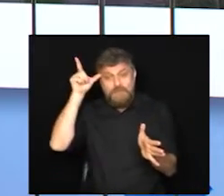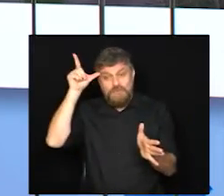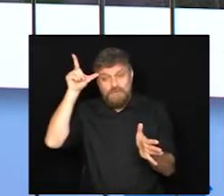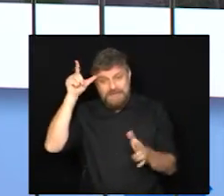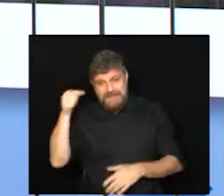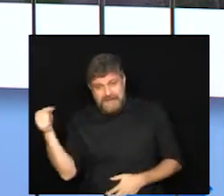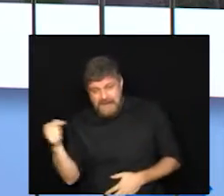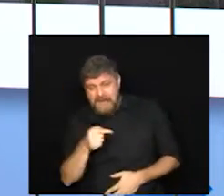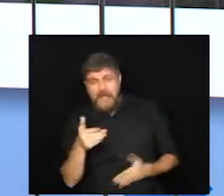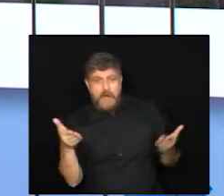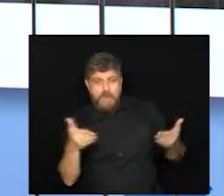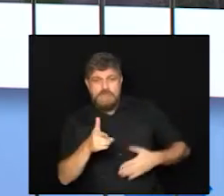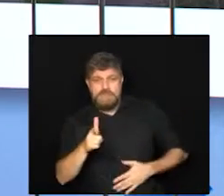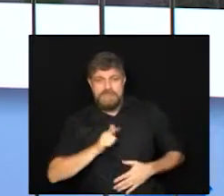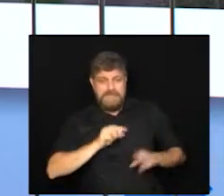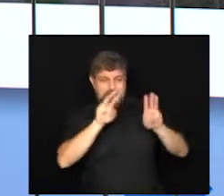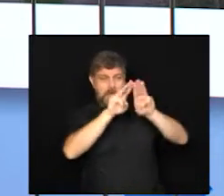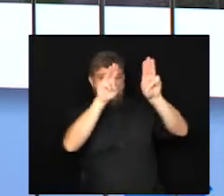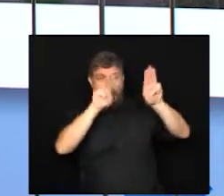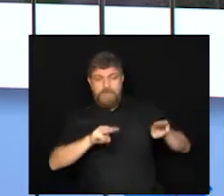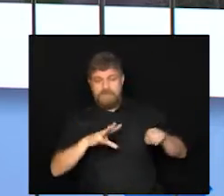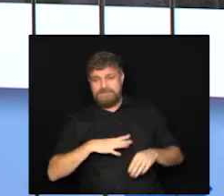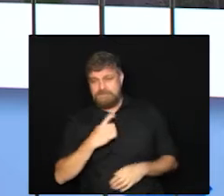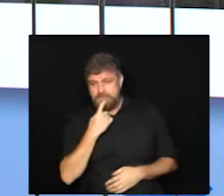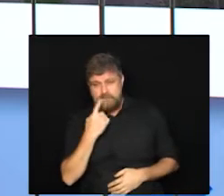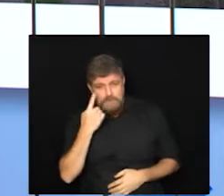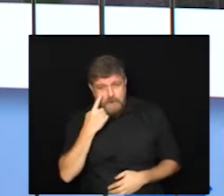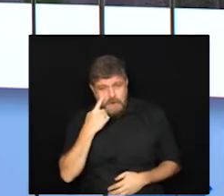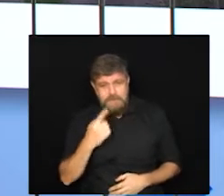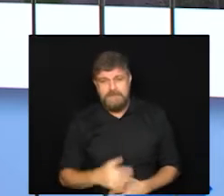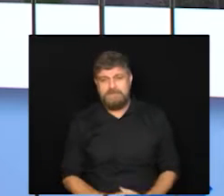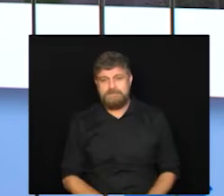e que abriga hoje o Museu da Cidade. Acompanhe.